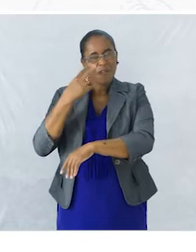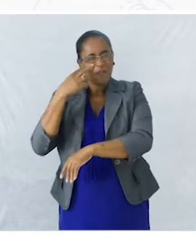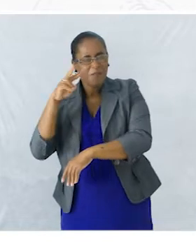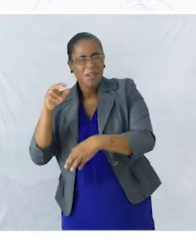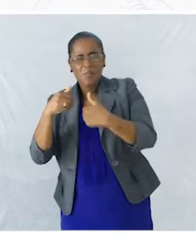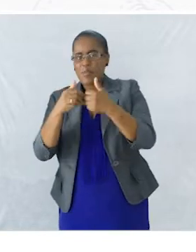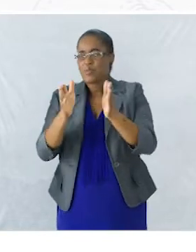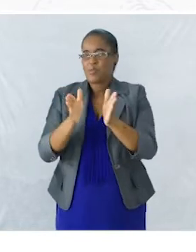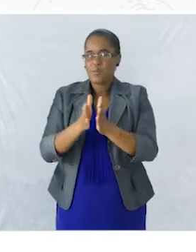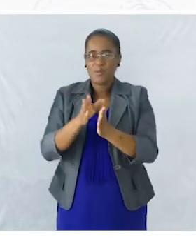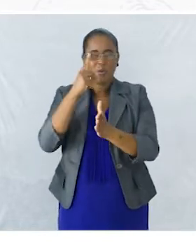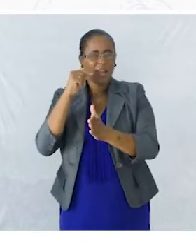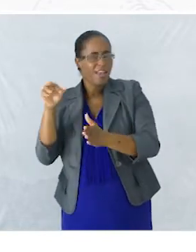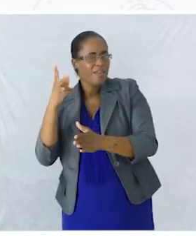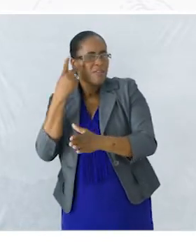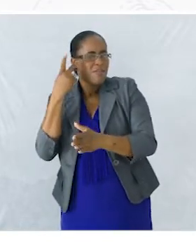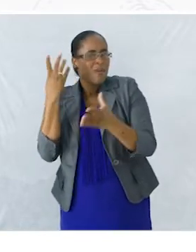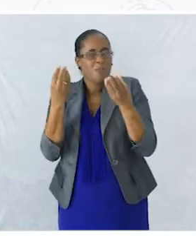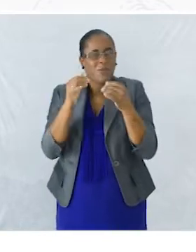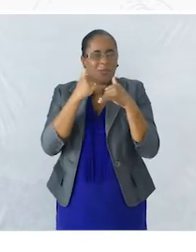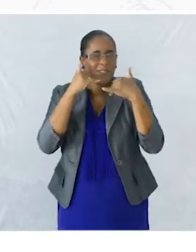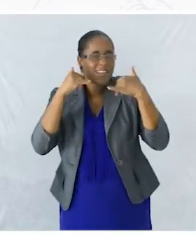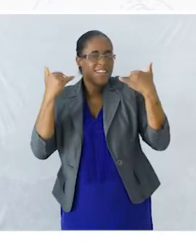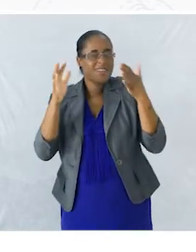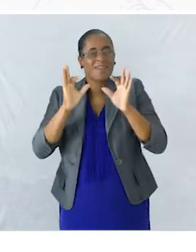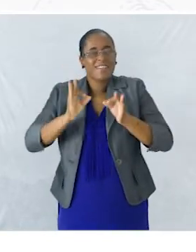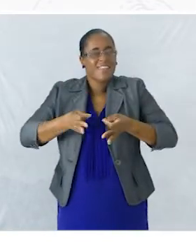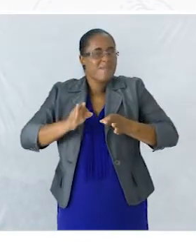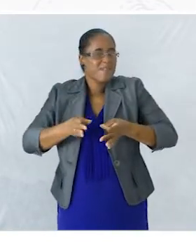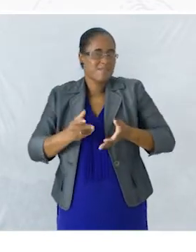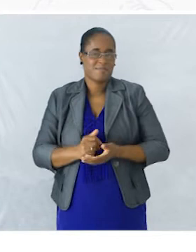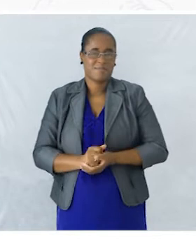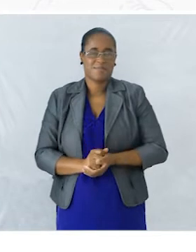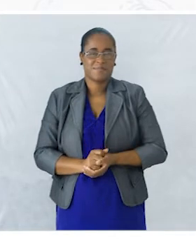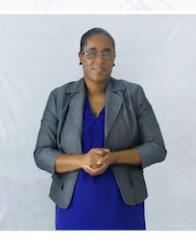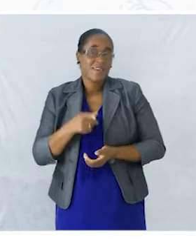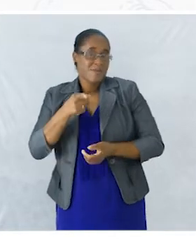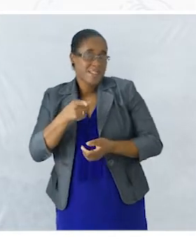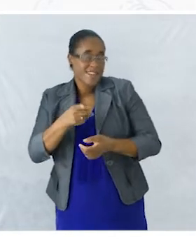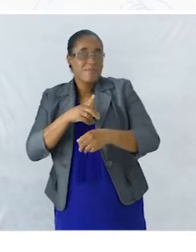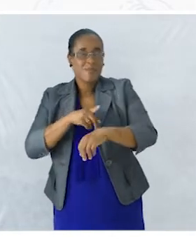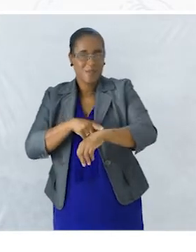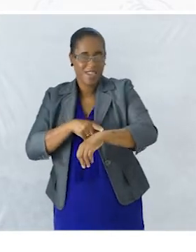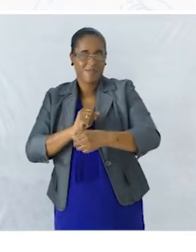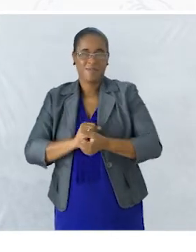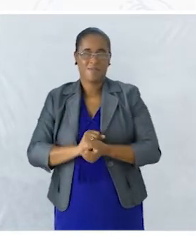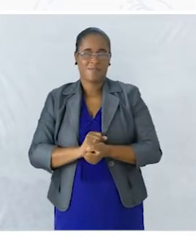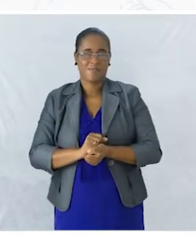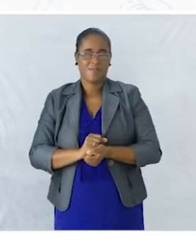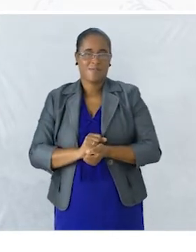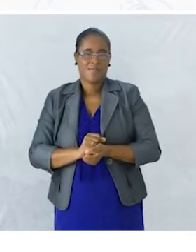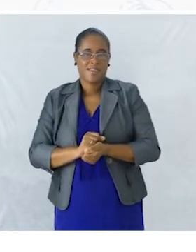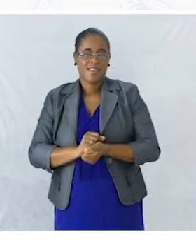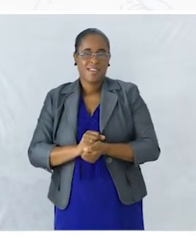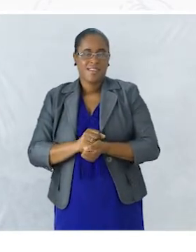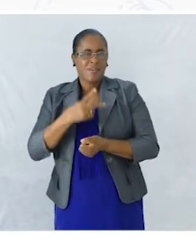E ele viveu Muito feliz Para sempre Foi nesse momento Que